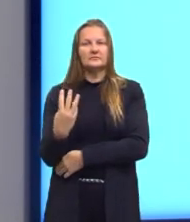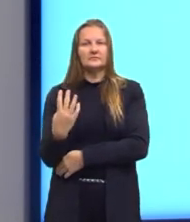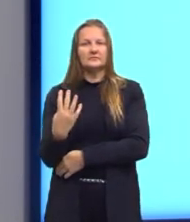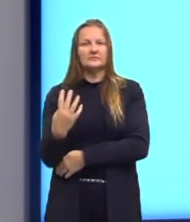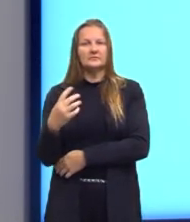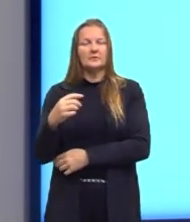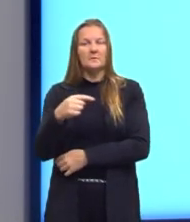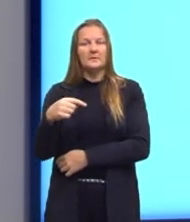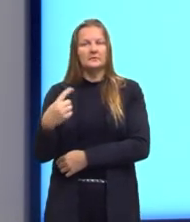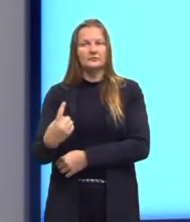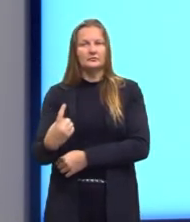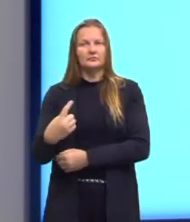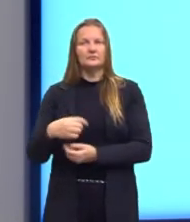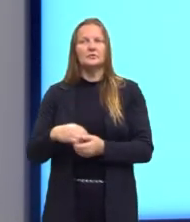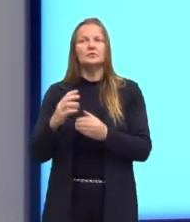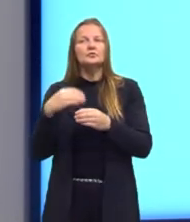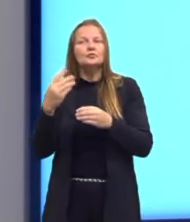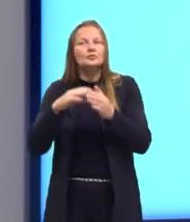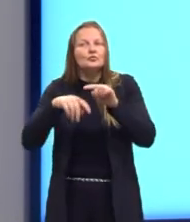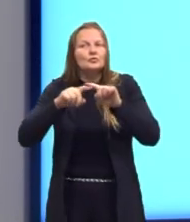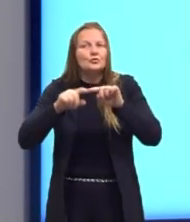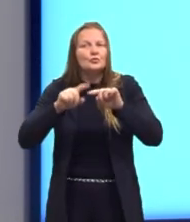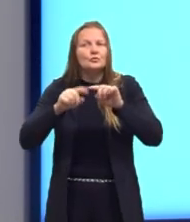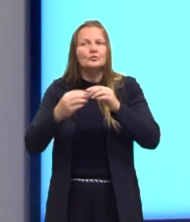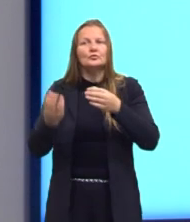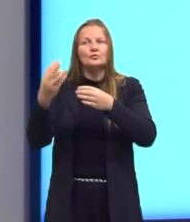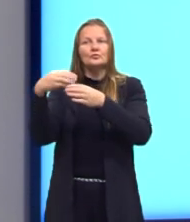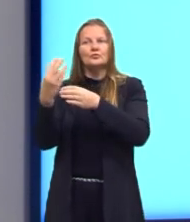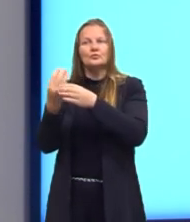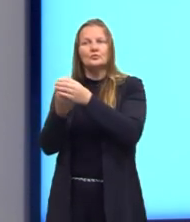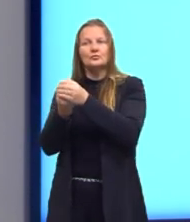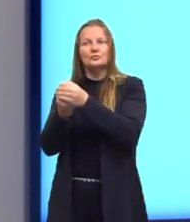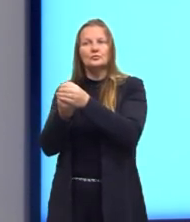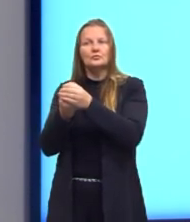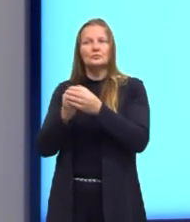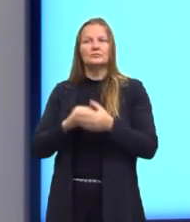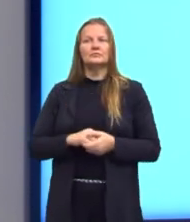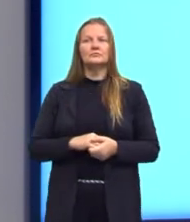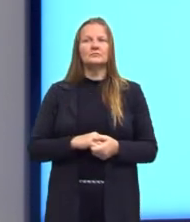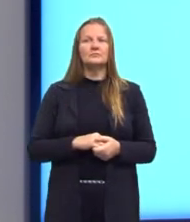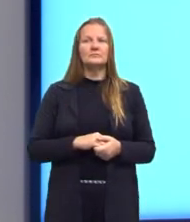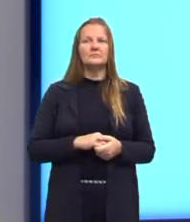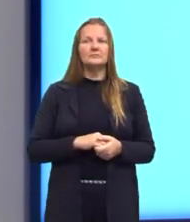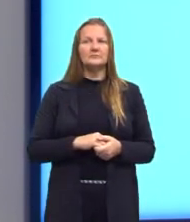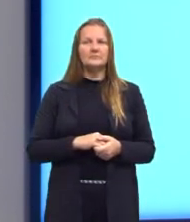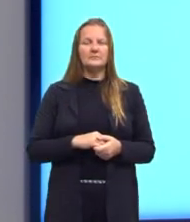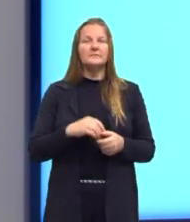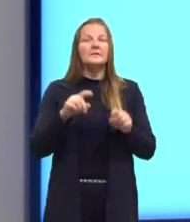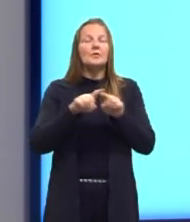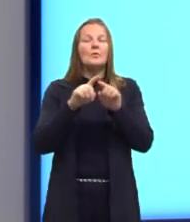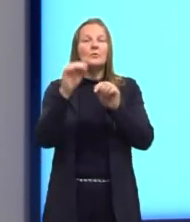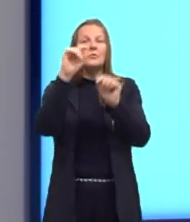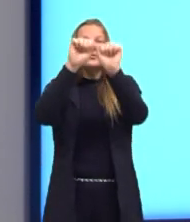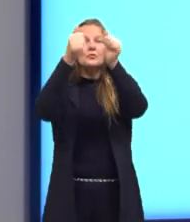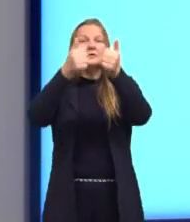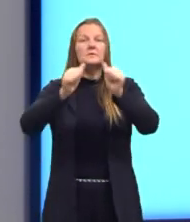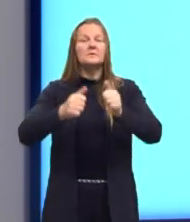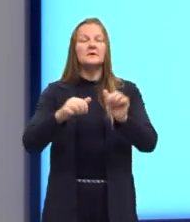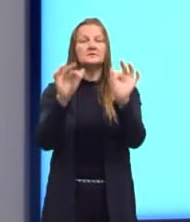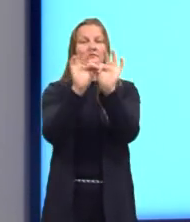e o menos 1. Todos os elementos entram no contradomínio. E agora, na imagem da função, é um